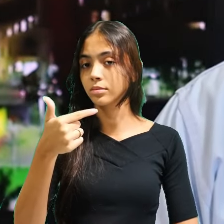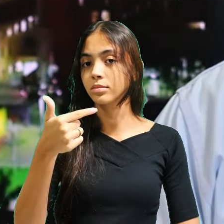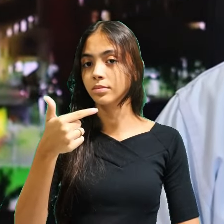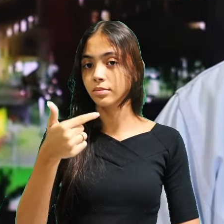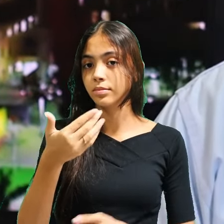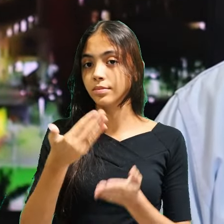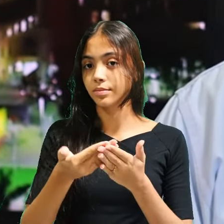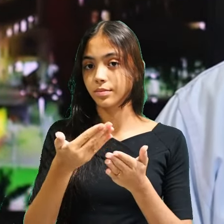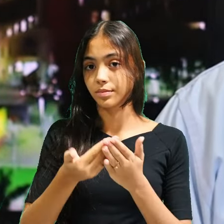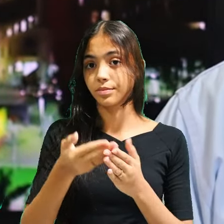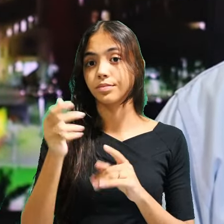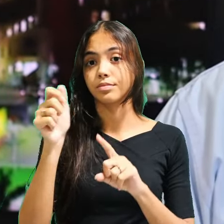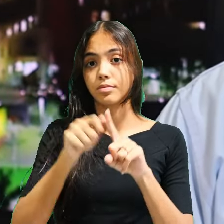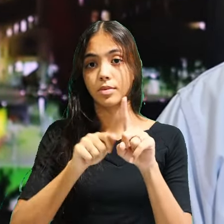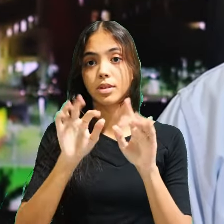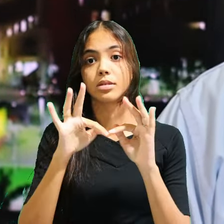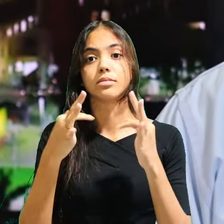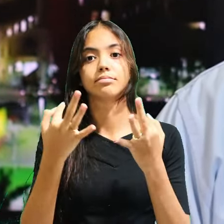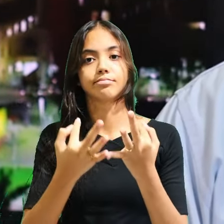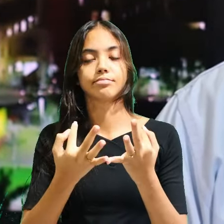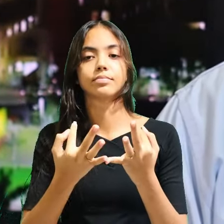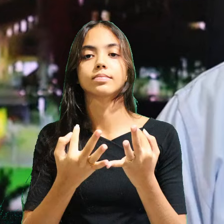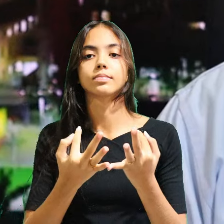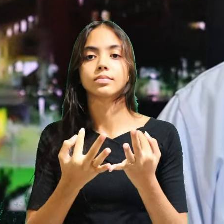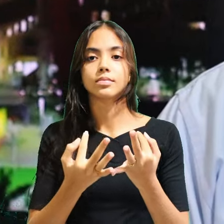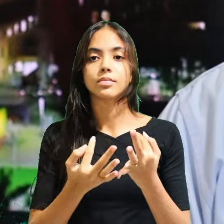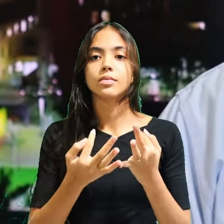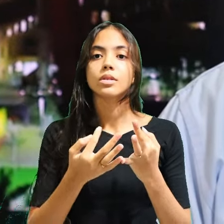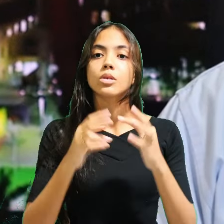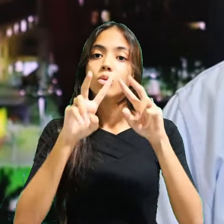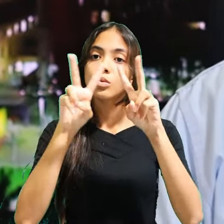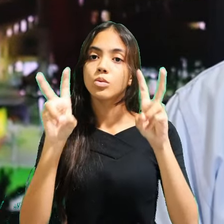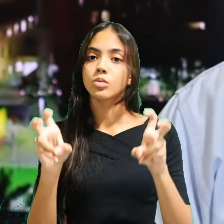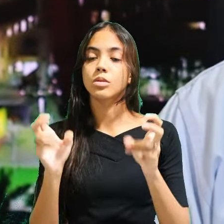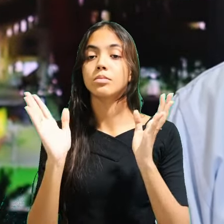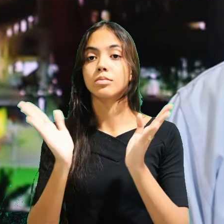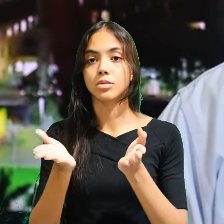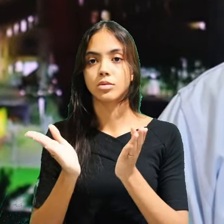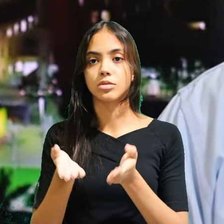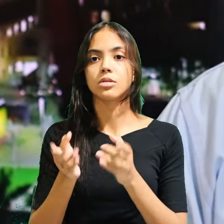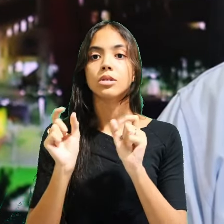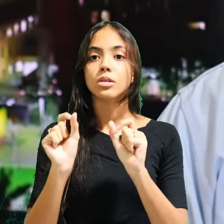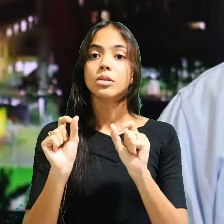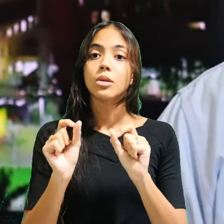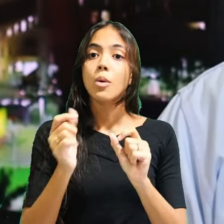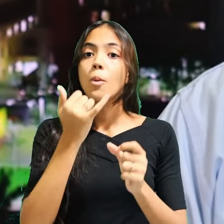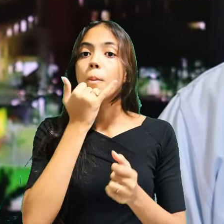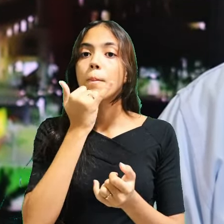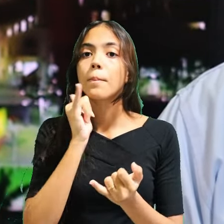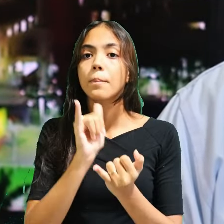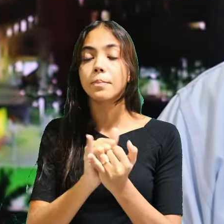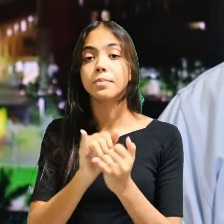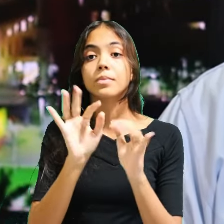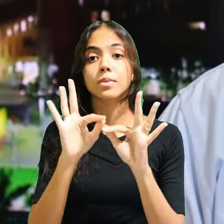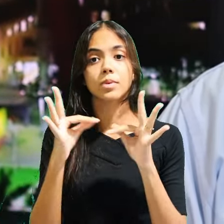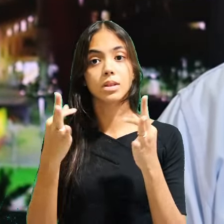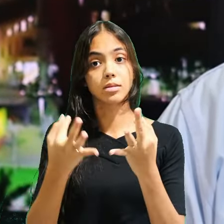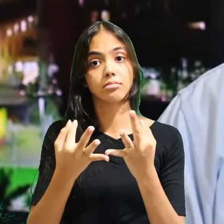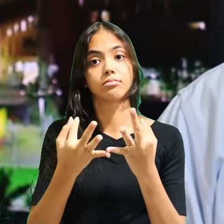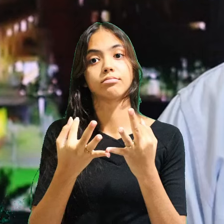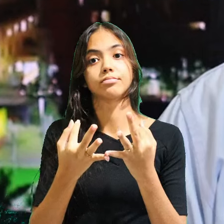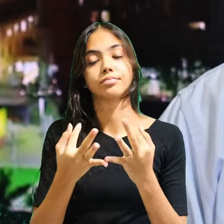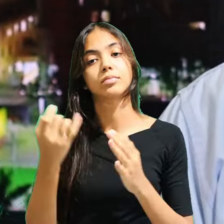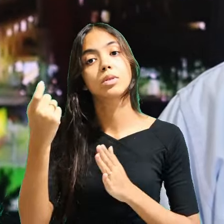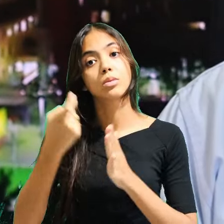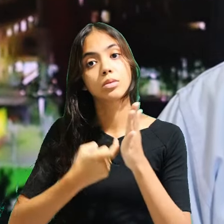22º Devocional Mês da Família. O tema de hoje é o perdão na